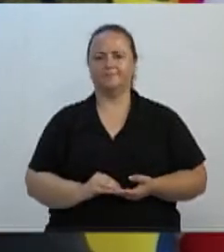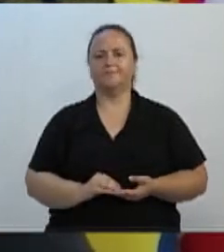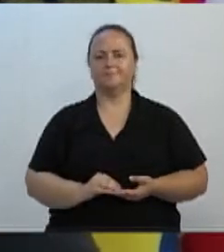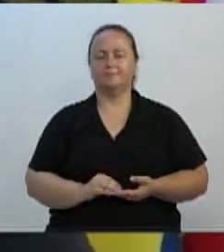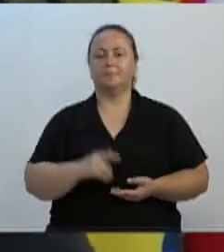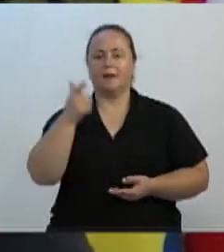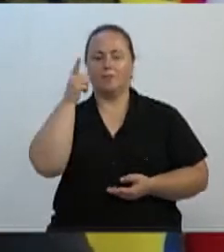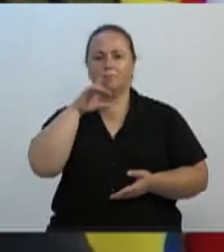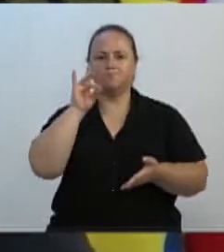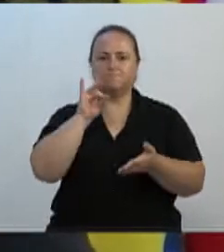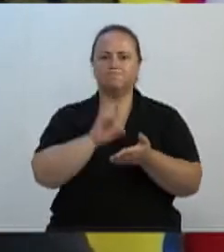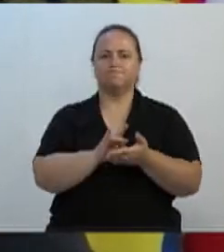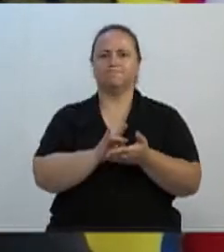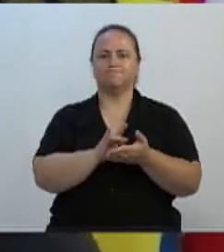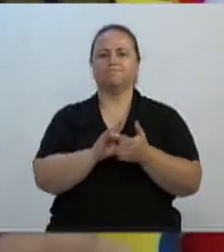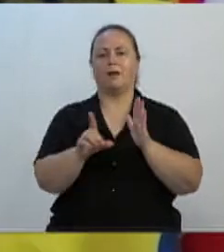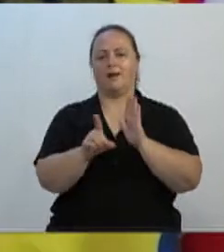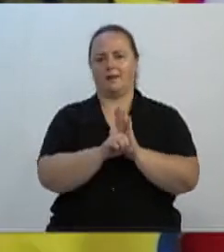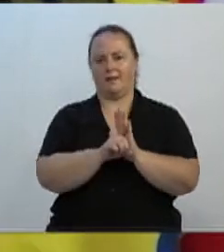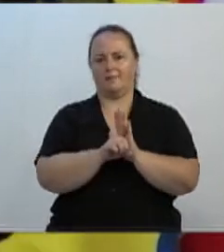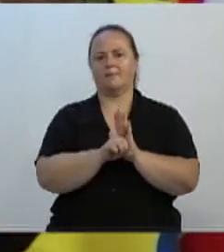colocada, materializada, numa lei.